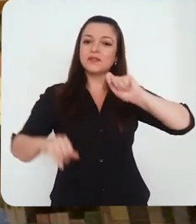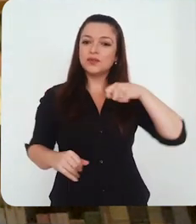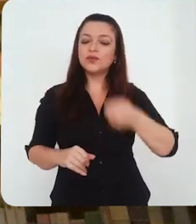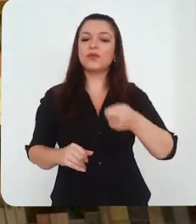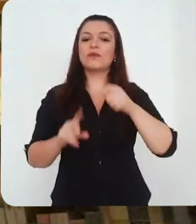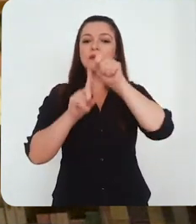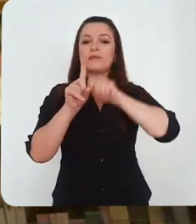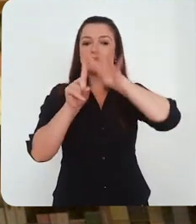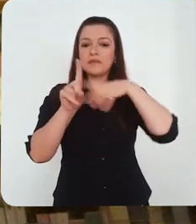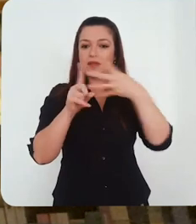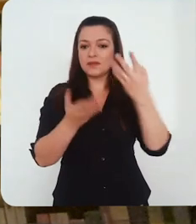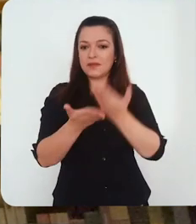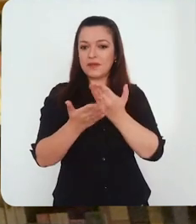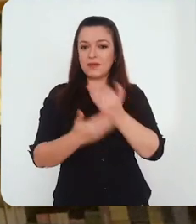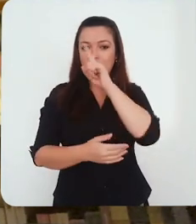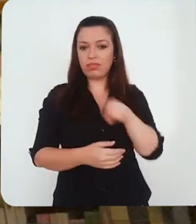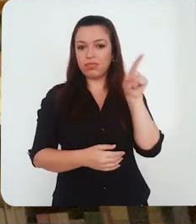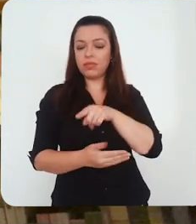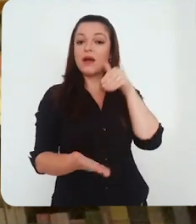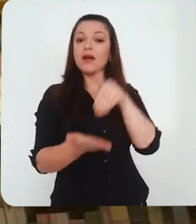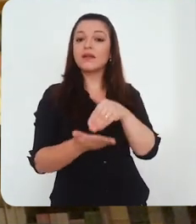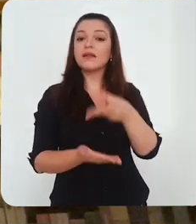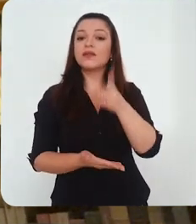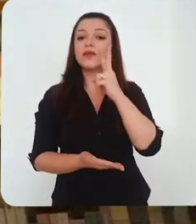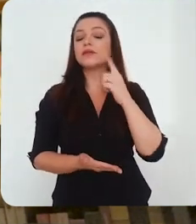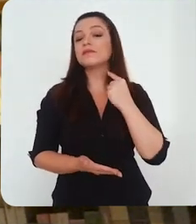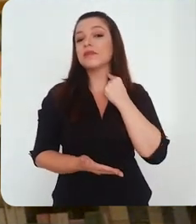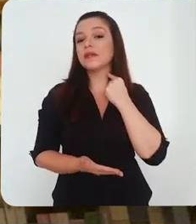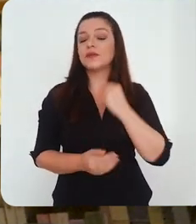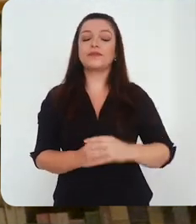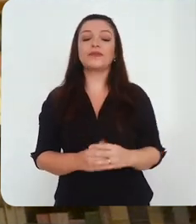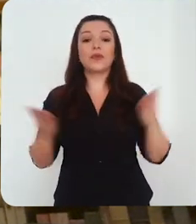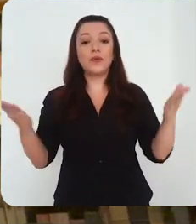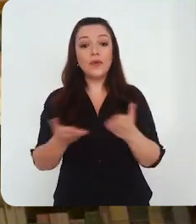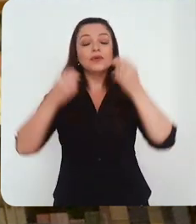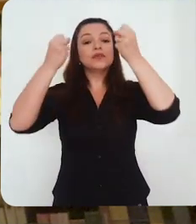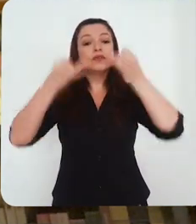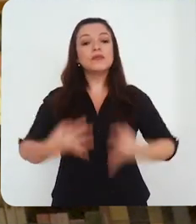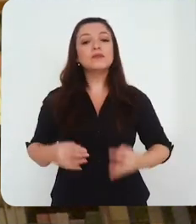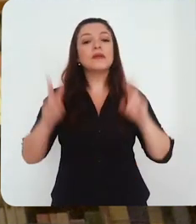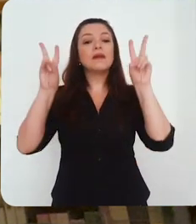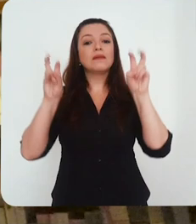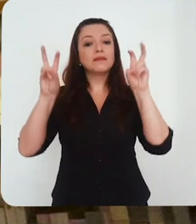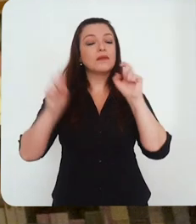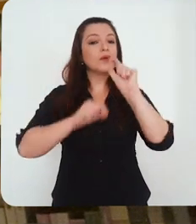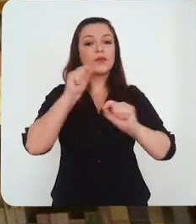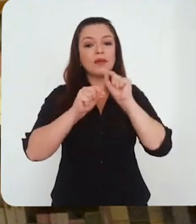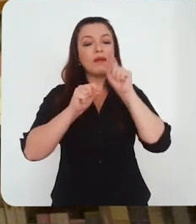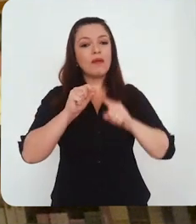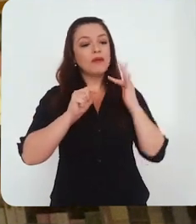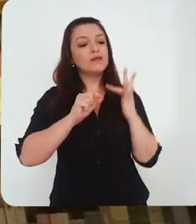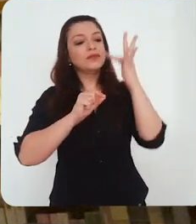vez. A última vez que gravei uma mensagem para comunicar a suspensão do nosso calendário até o dia 2 de maio e para comunicar também